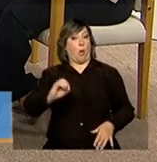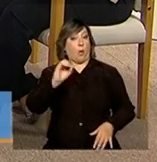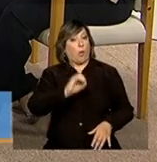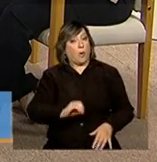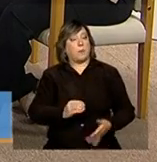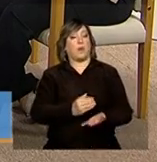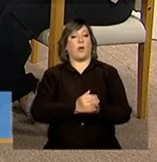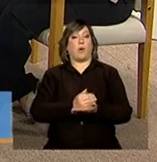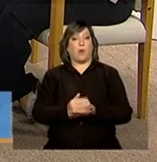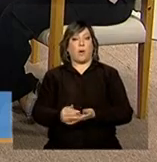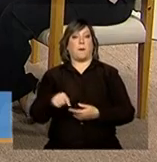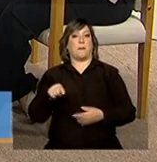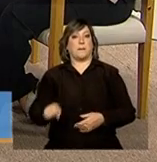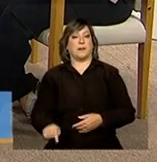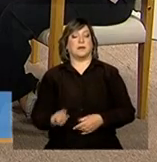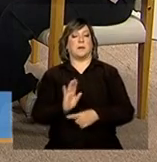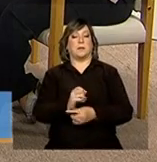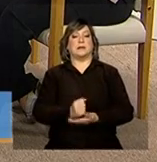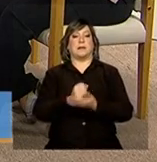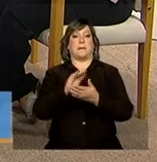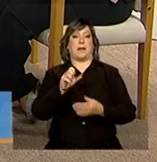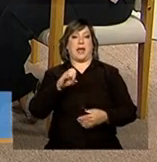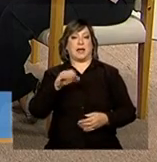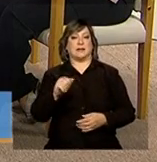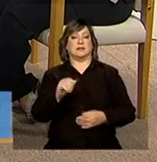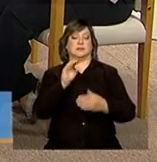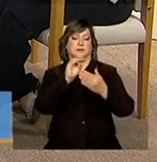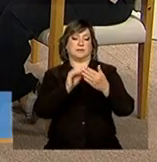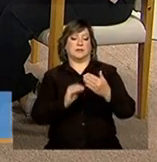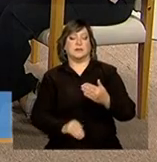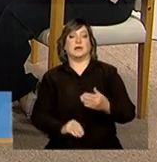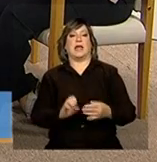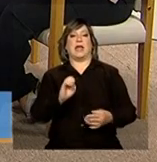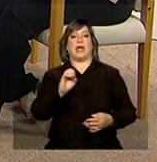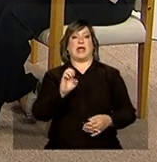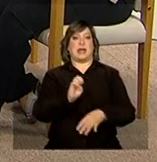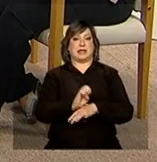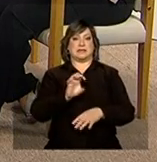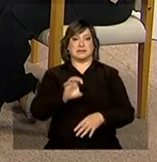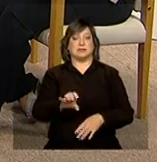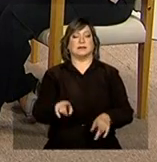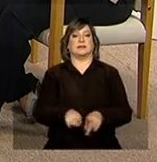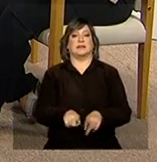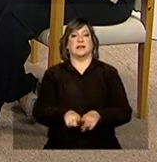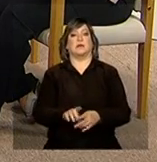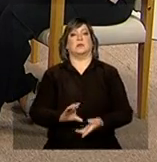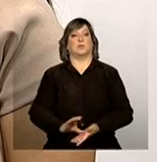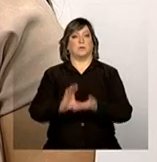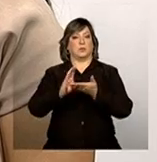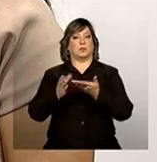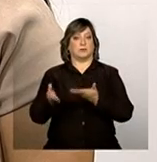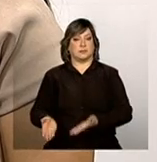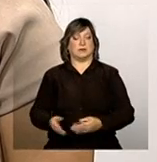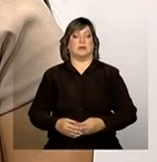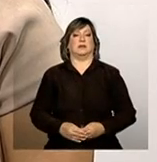proteção social básica, com questionários de gestão estadual e com os questionários de conselho. Então,